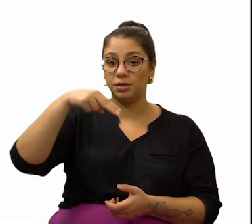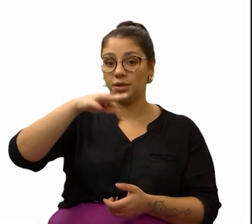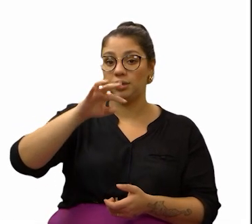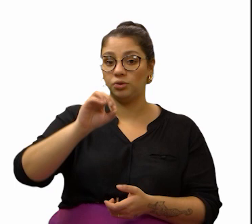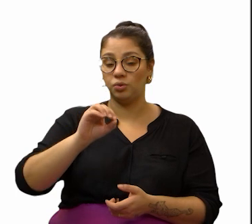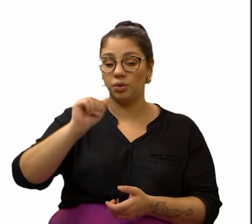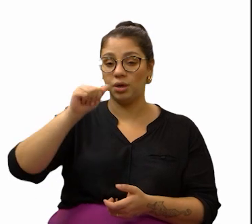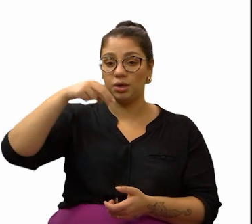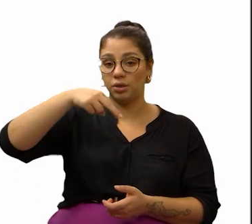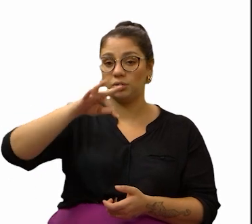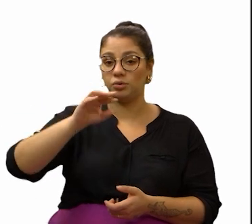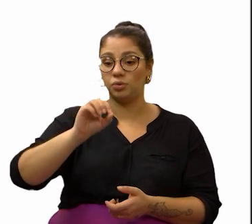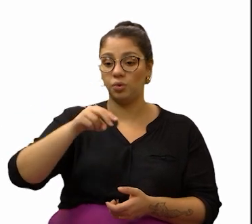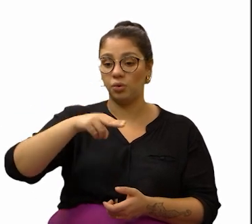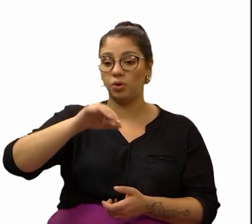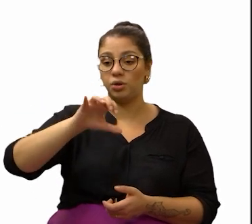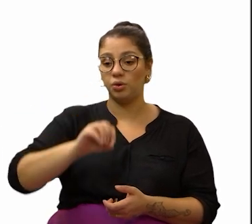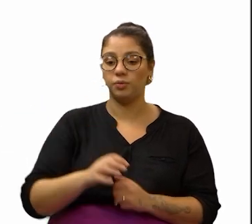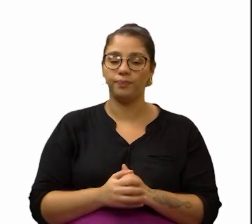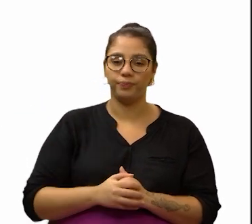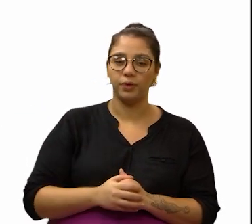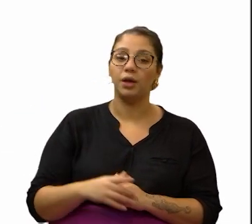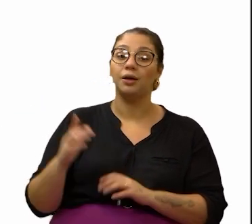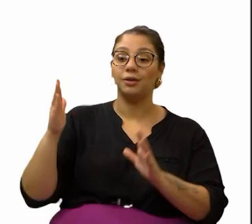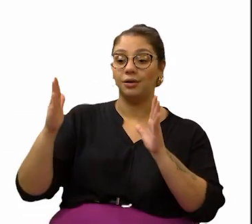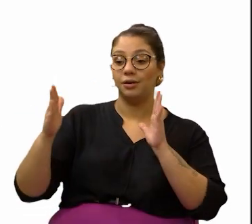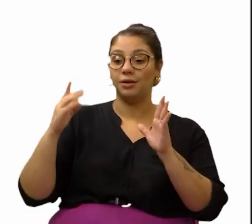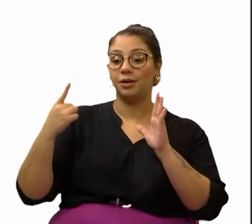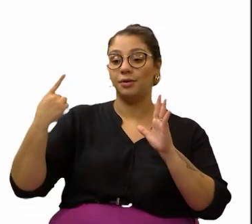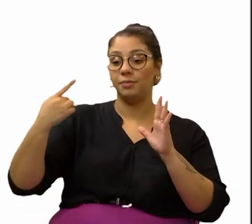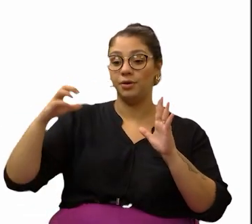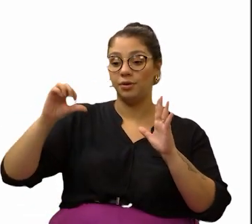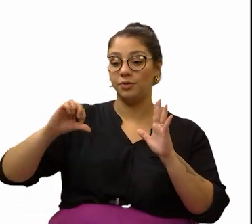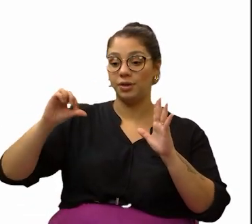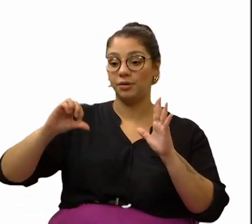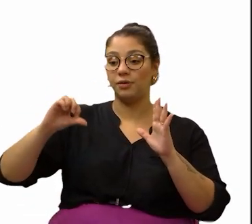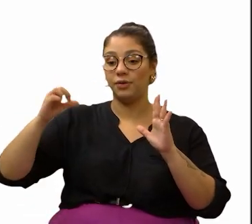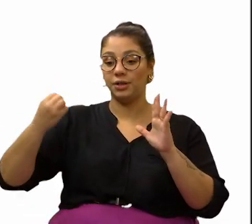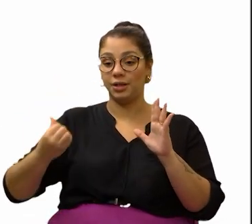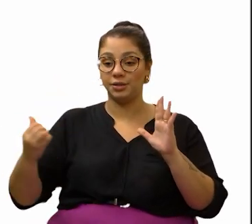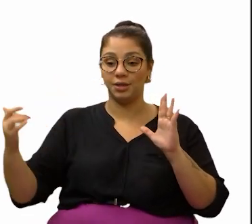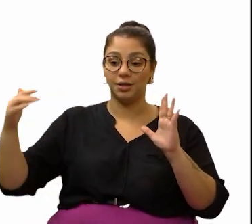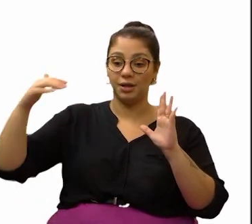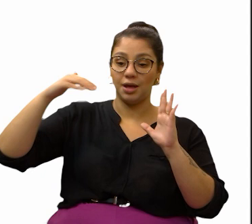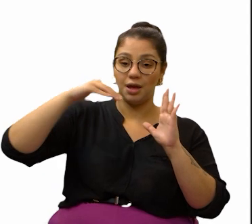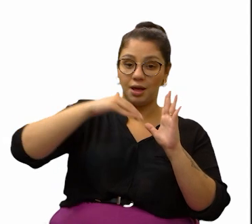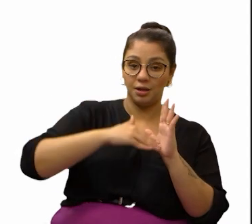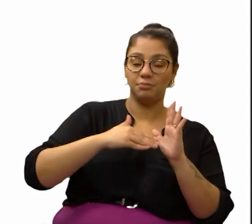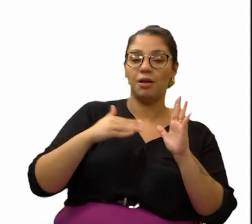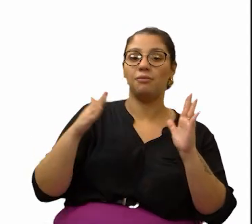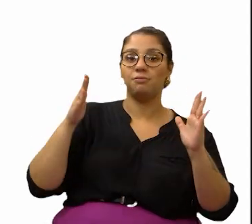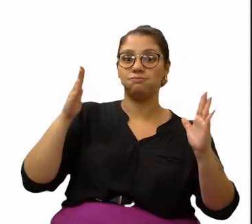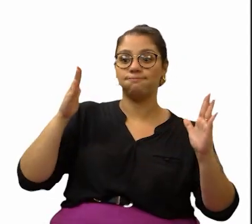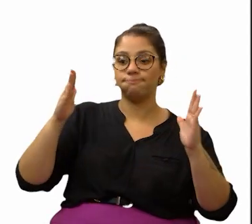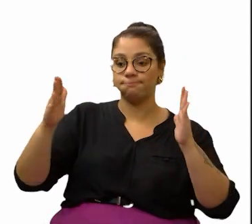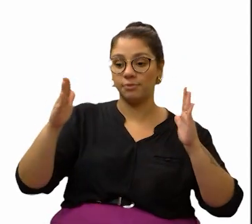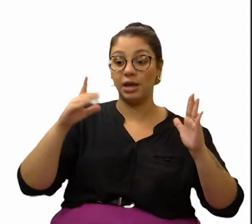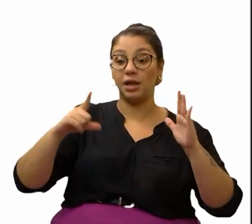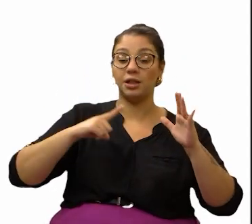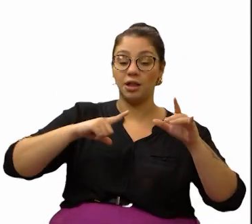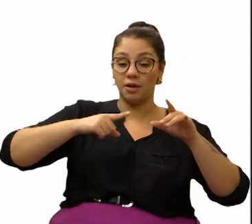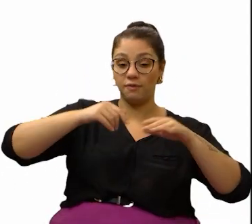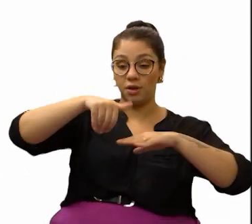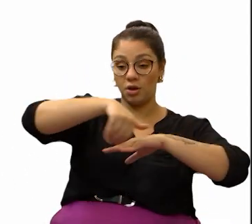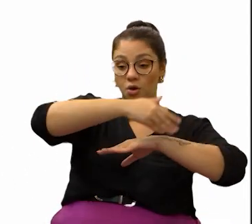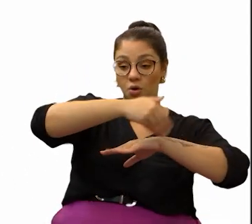1976 e 1996, a Proquímica Produtos Químicos funcionou